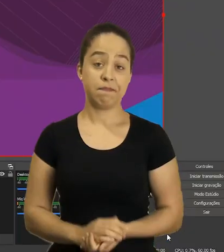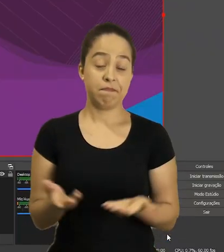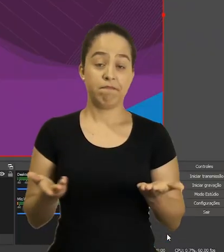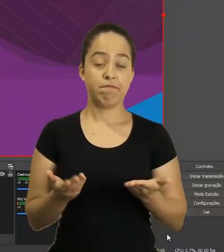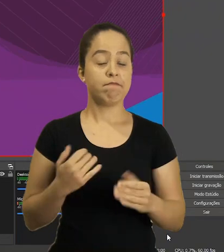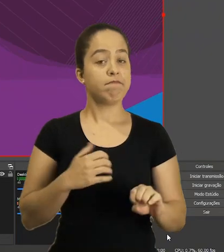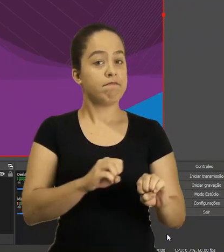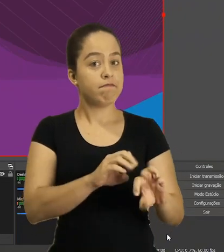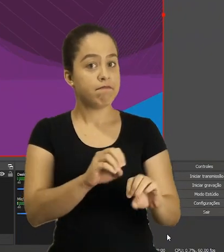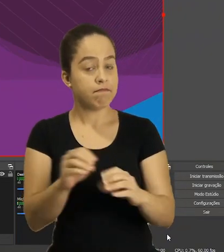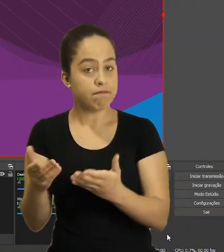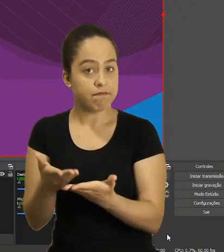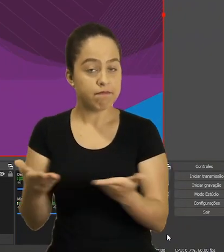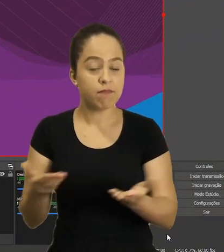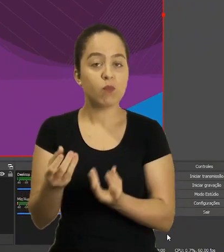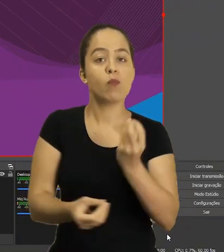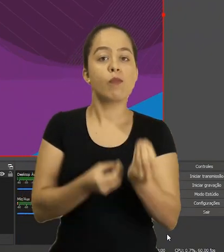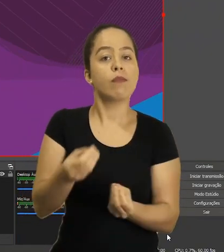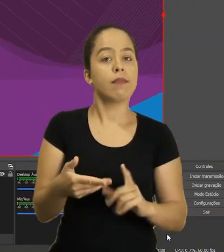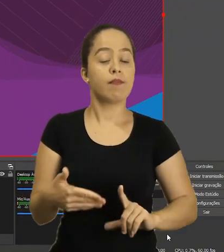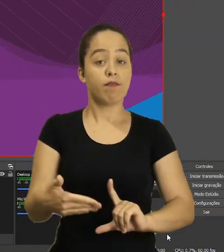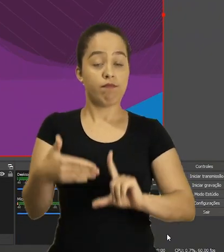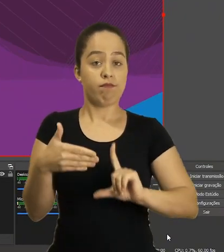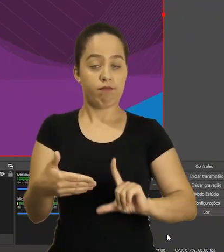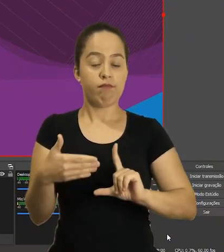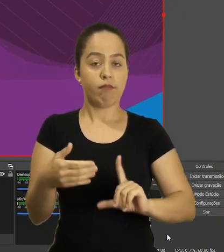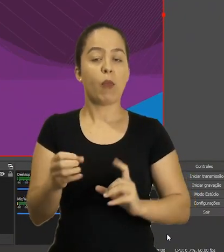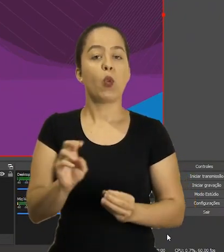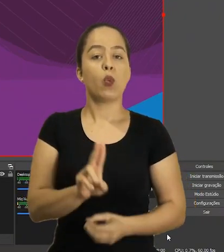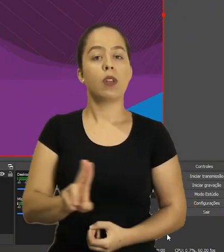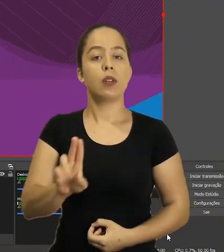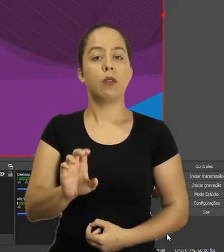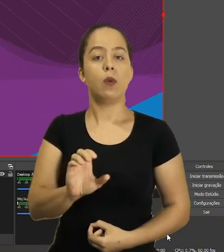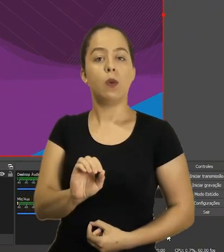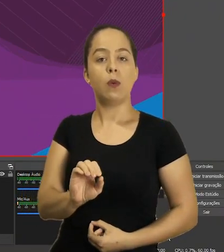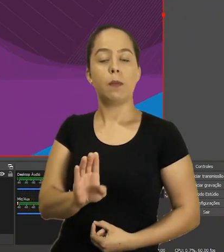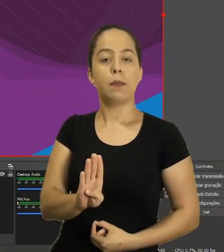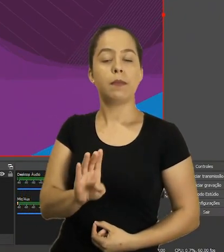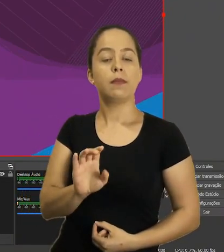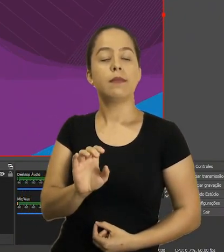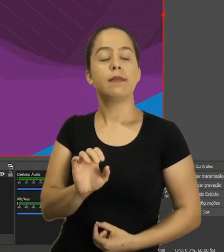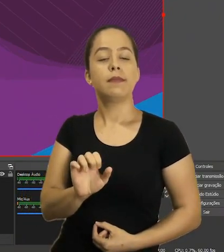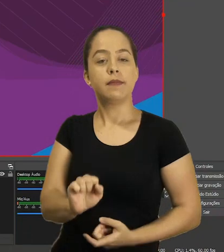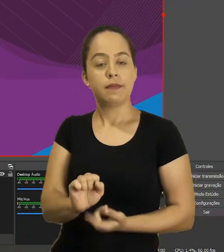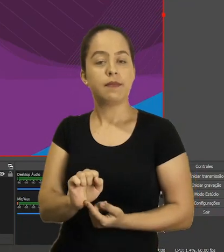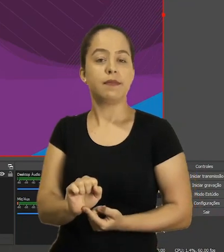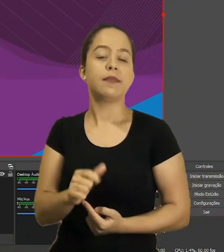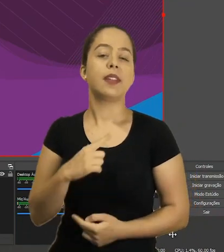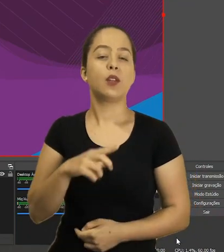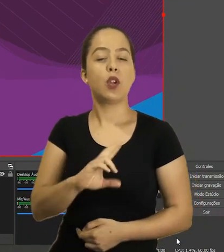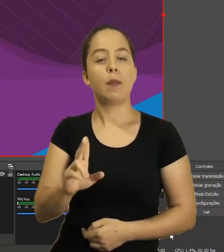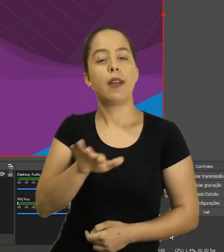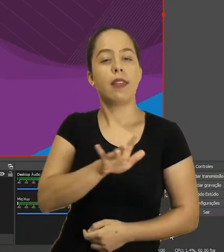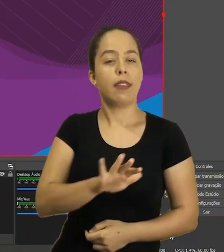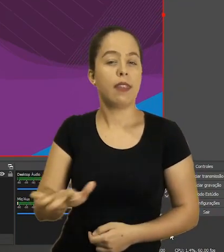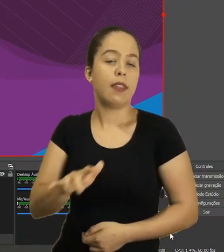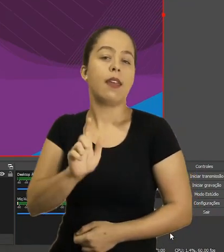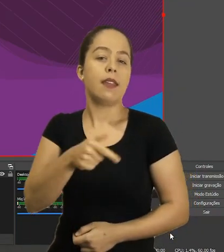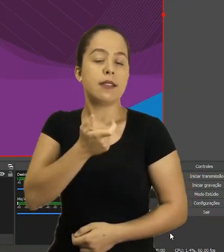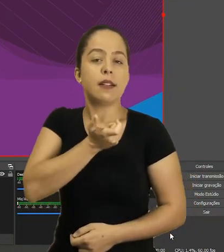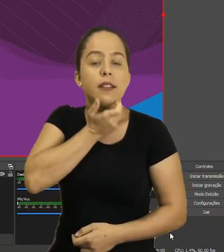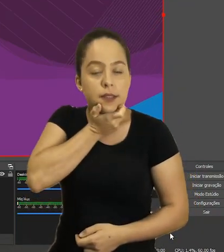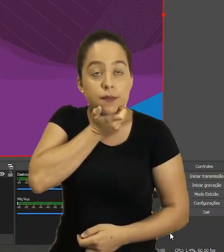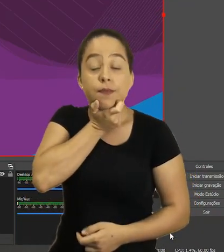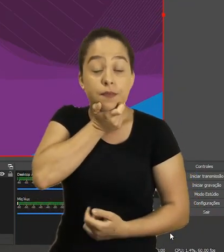Fala galera, vou ensinar para vocês a como fazer transmissão ao vivo utilizando o OBS, o Open